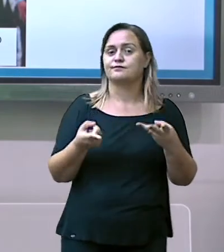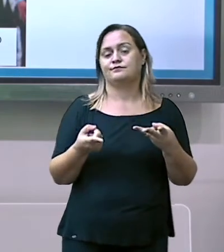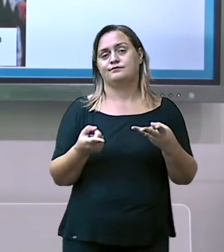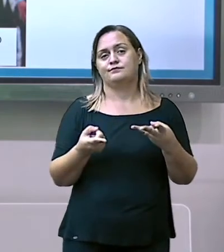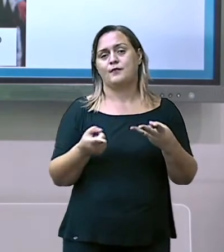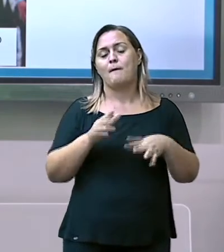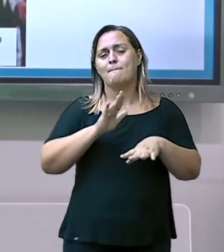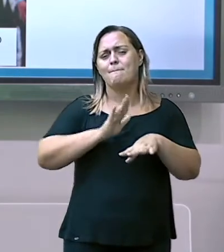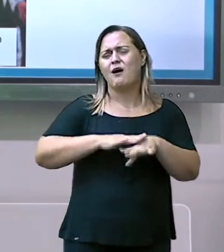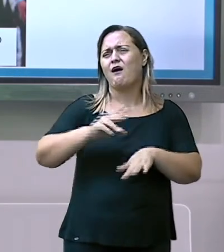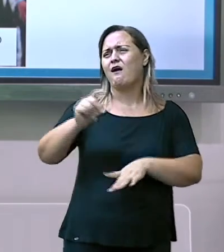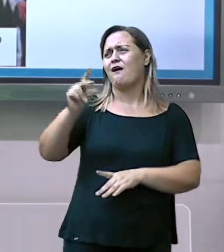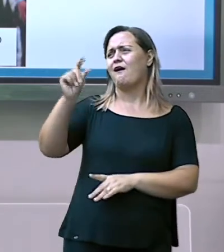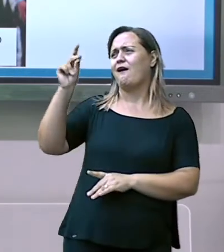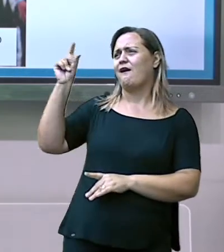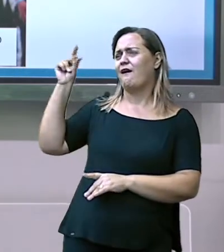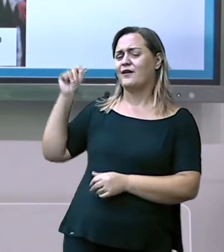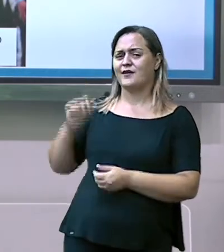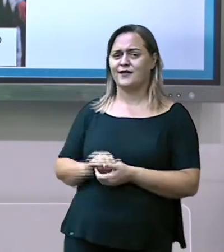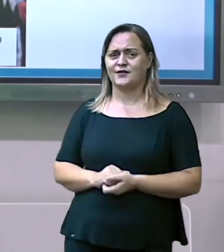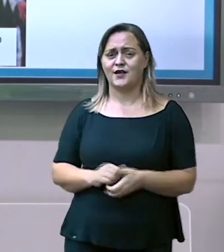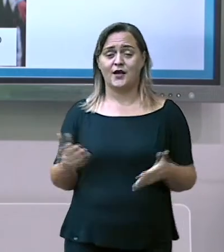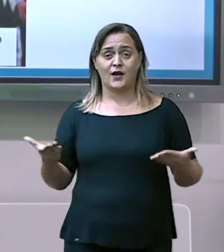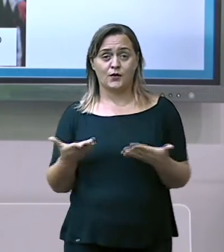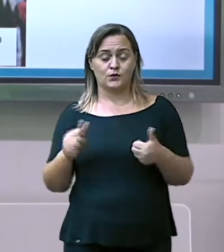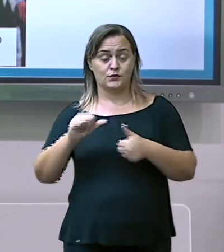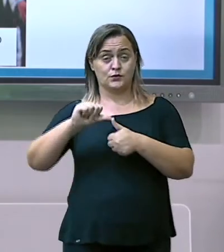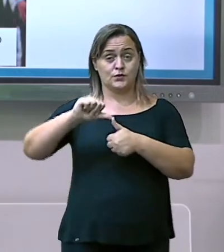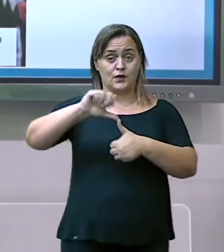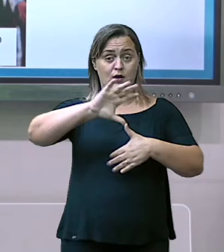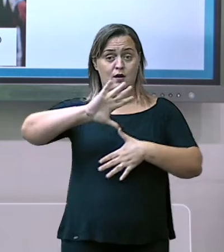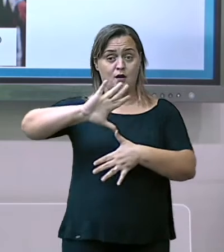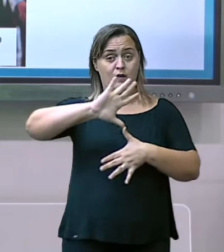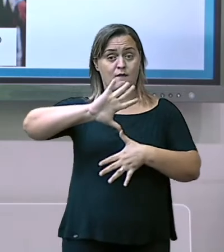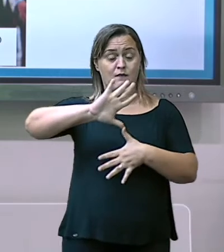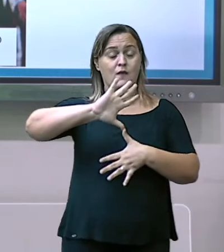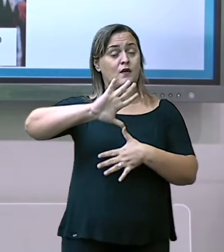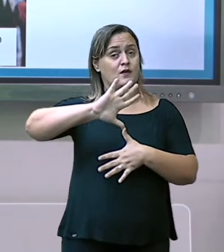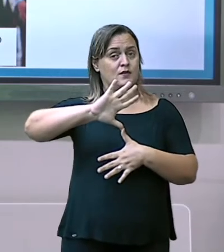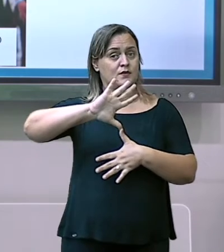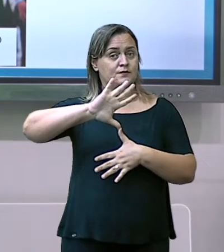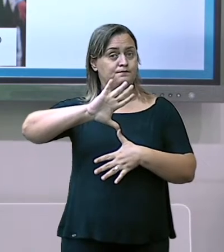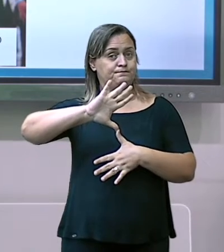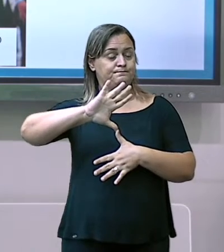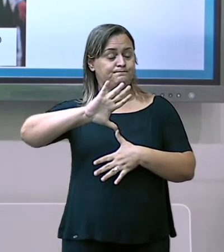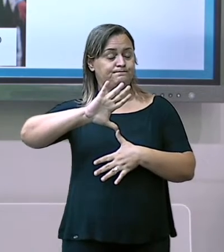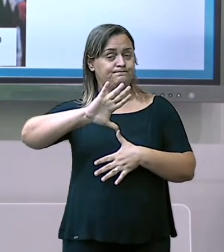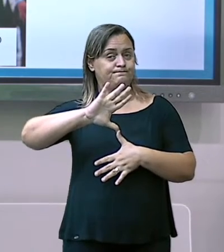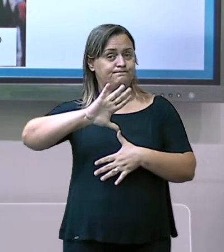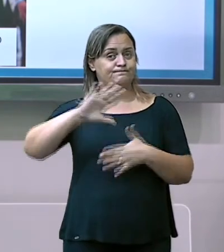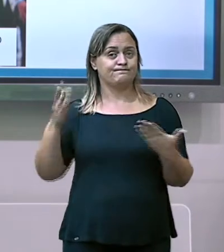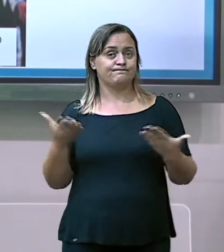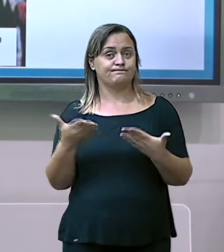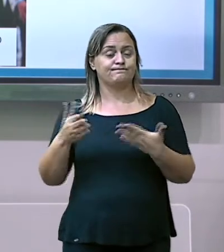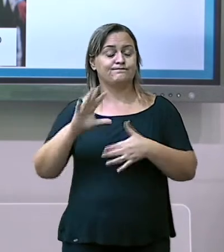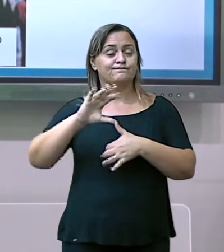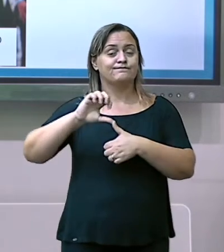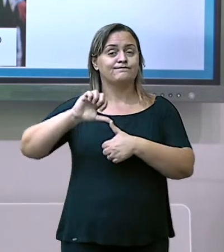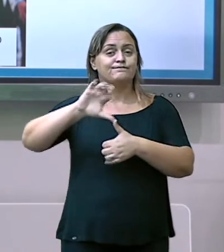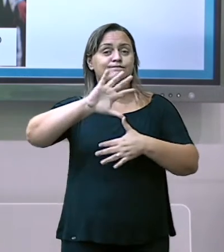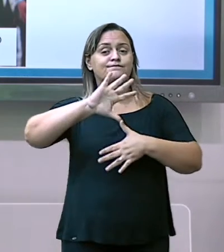América. Quando eu falo América, eu estou falando América do Norte, América Central e América do Sul.